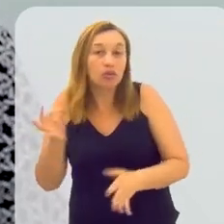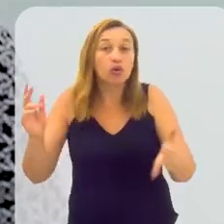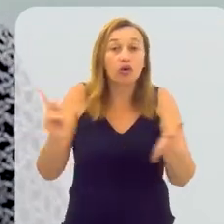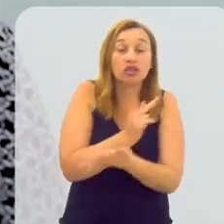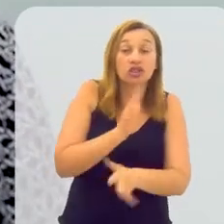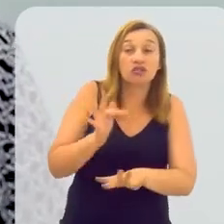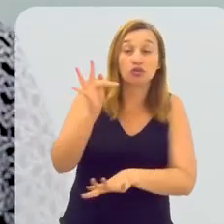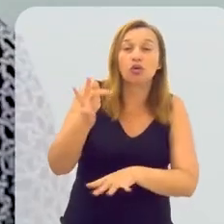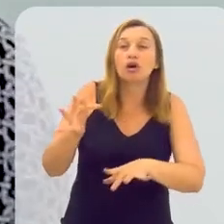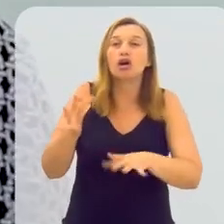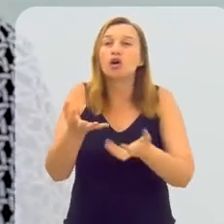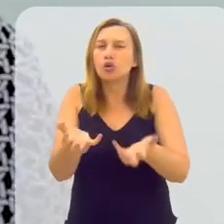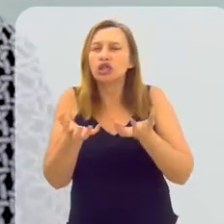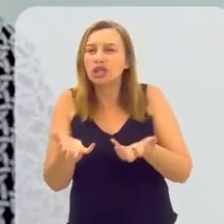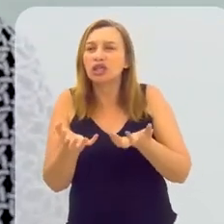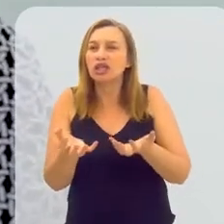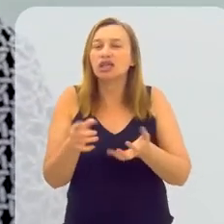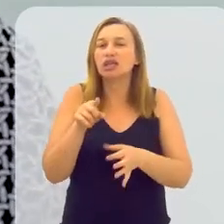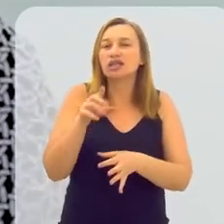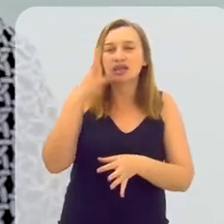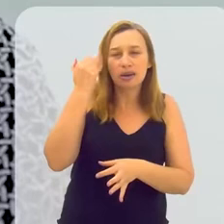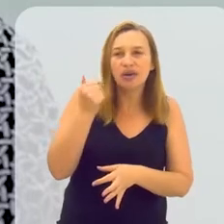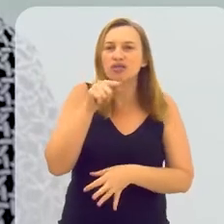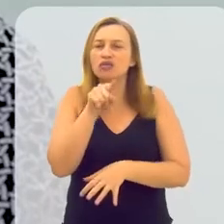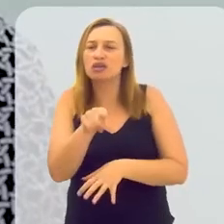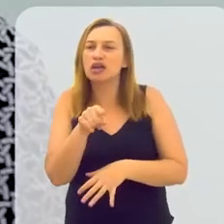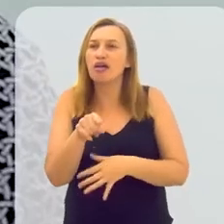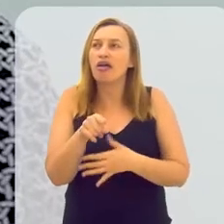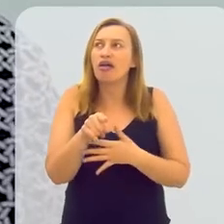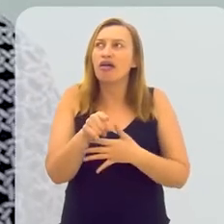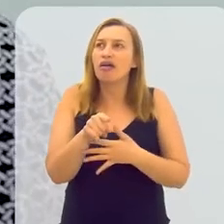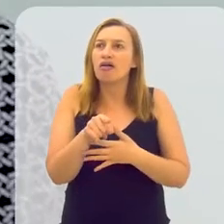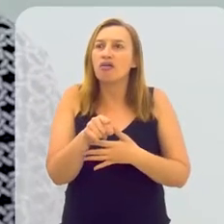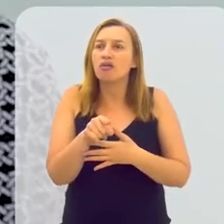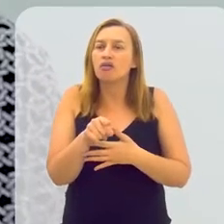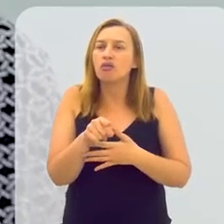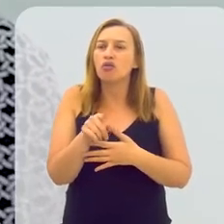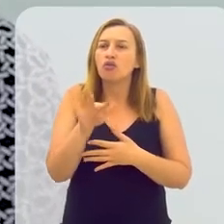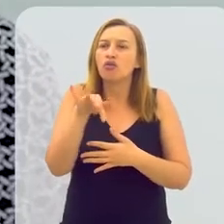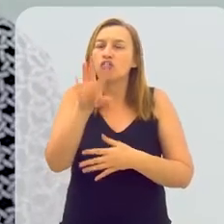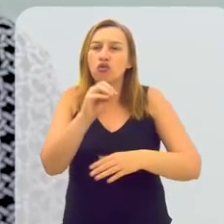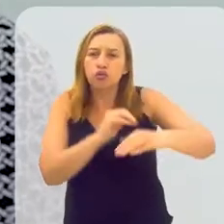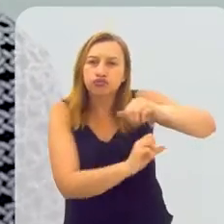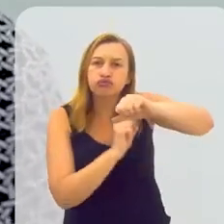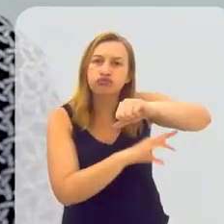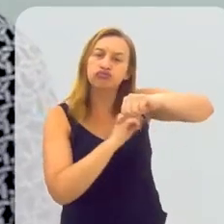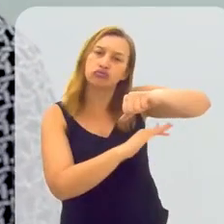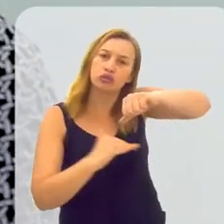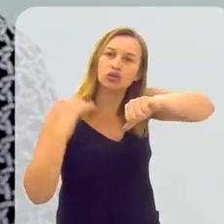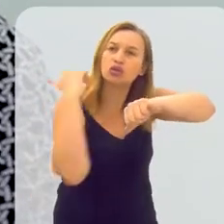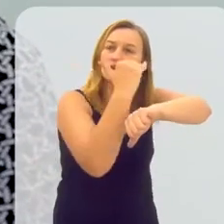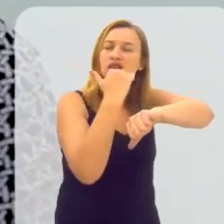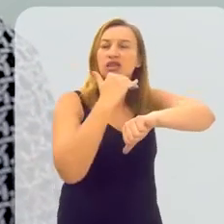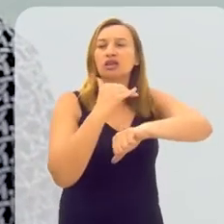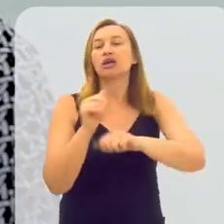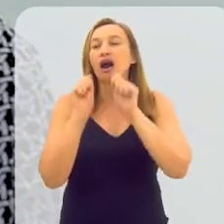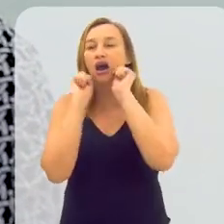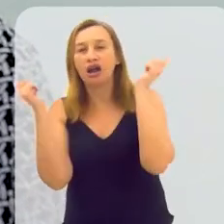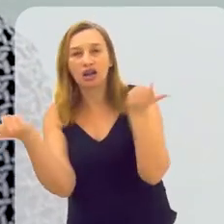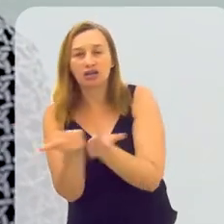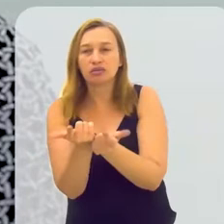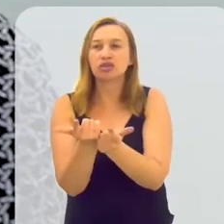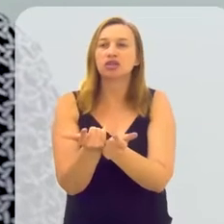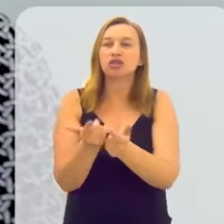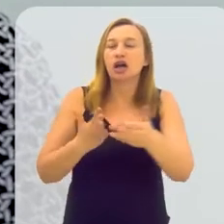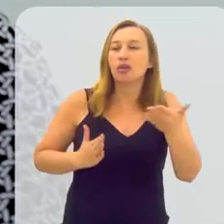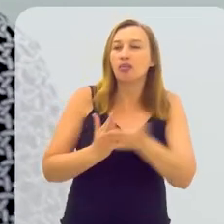que podem acontecer, eu queria ouvir de você sobre o Fundo Soberano. A Assembleia Legislativa do